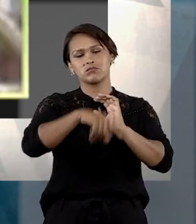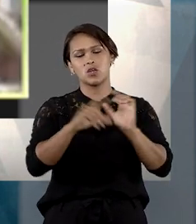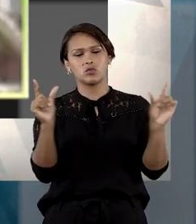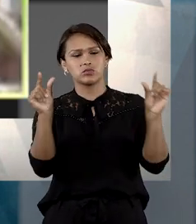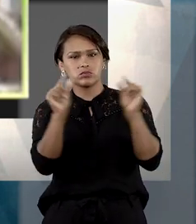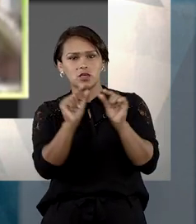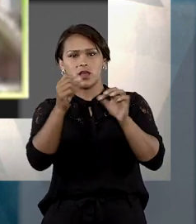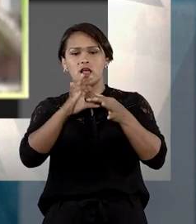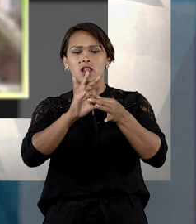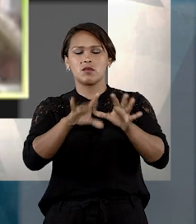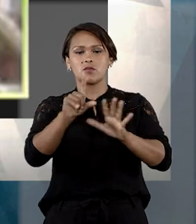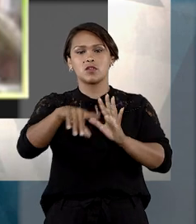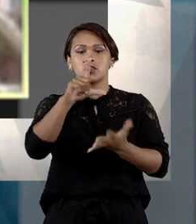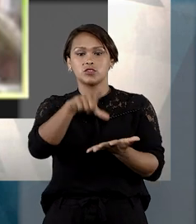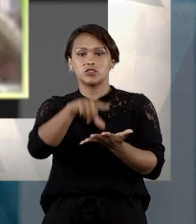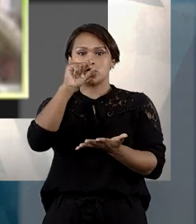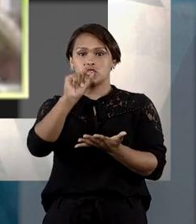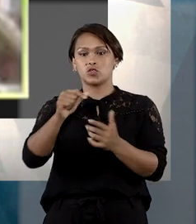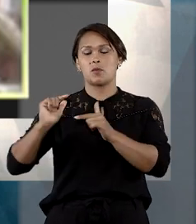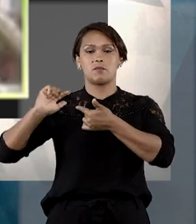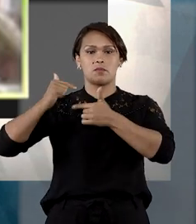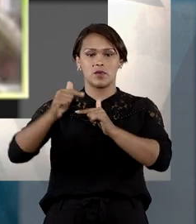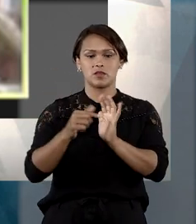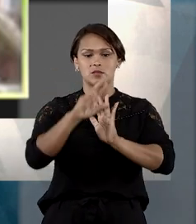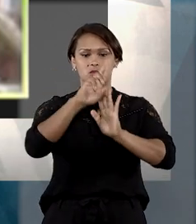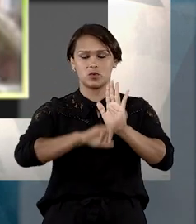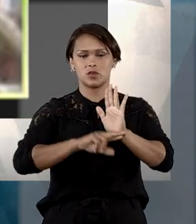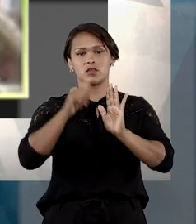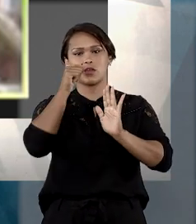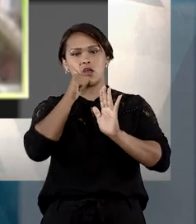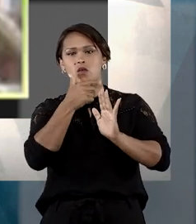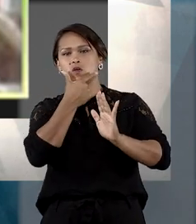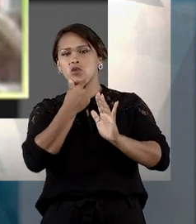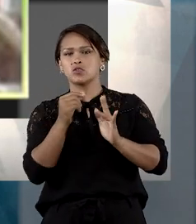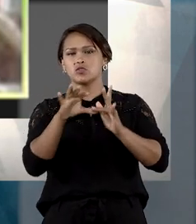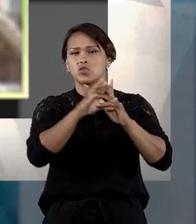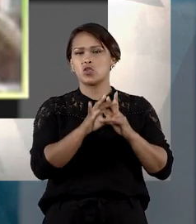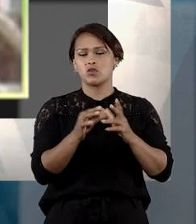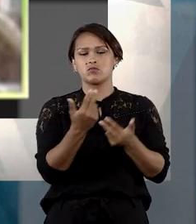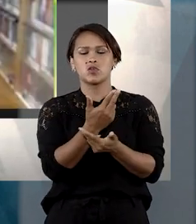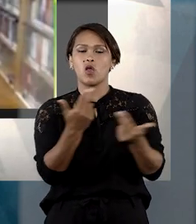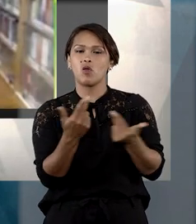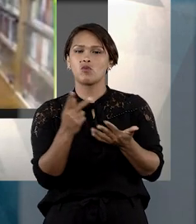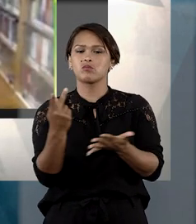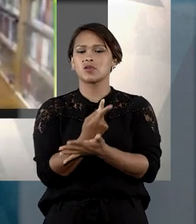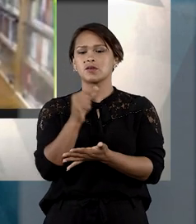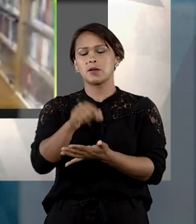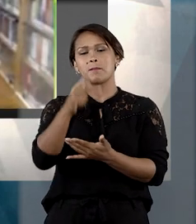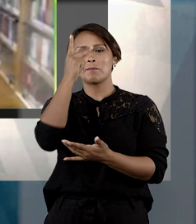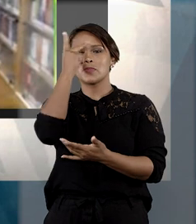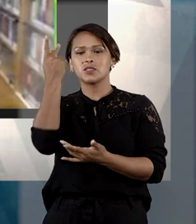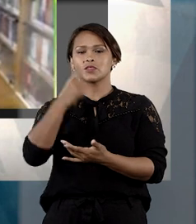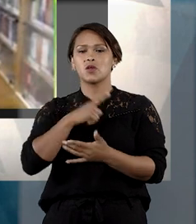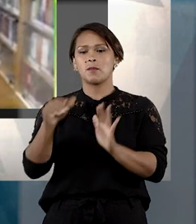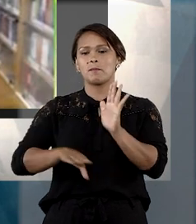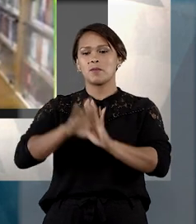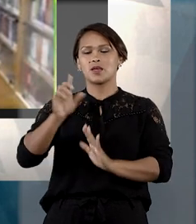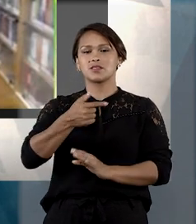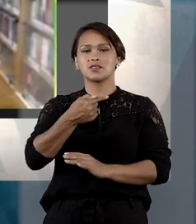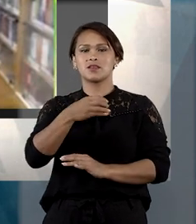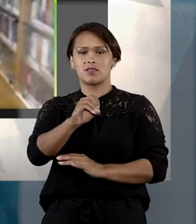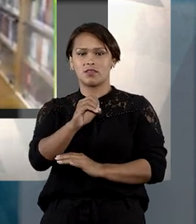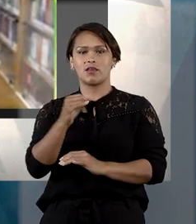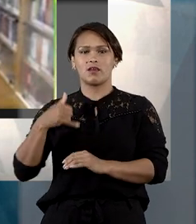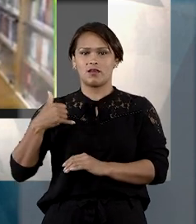restringiu a liberdade de escolha do regime patrimonial dos noivos em certas circunstâncias, como no caso de pessoa de maior de